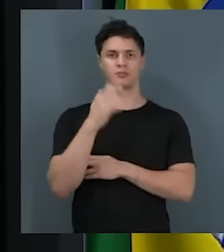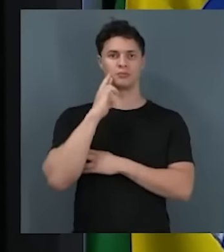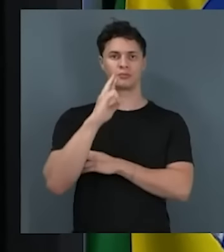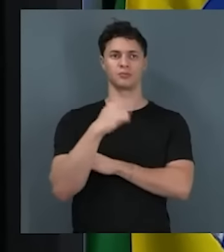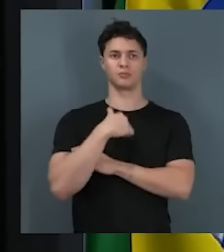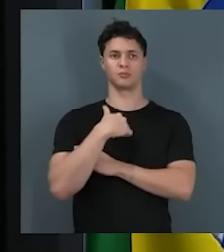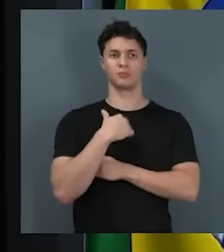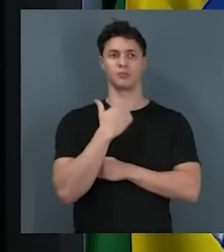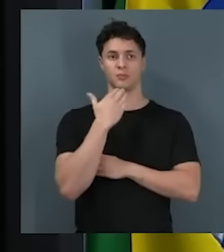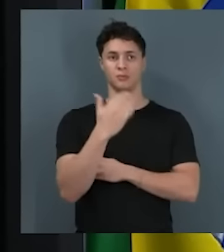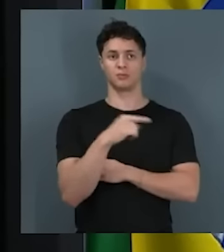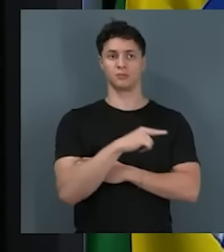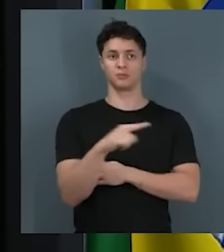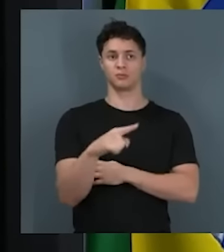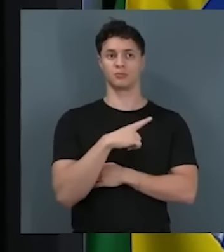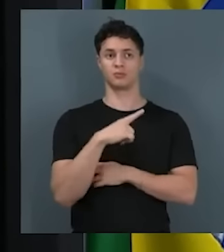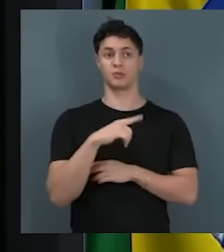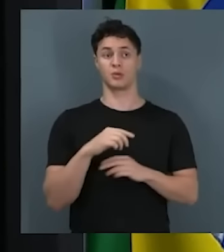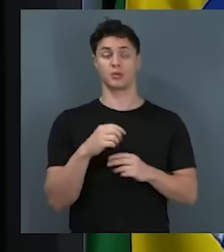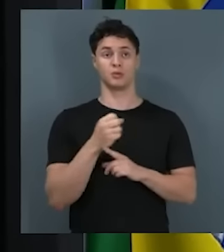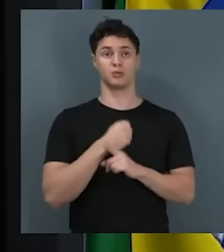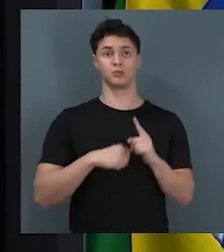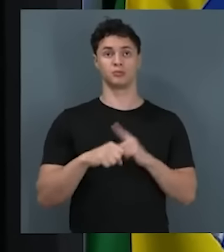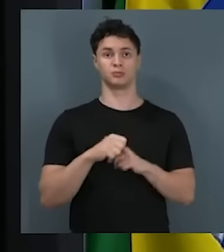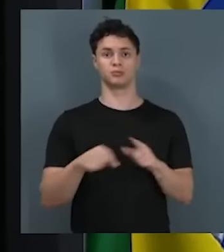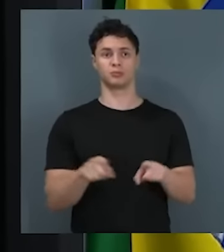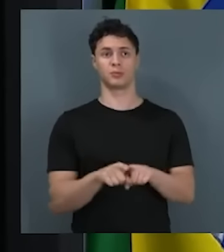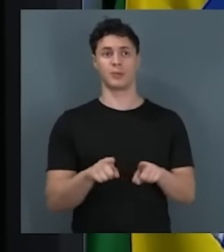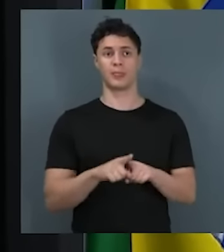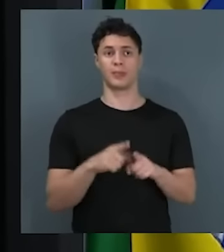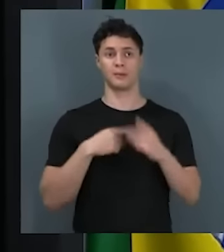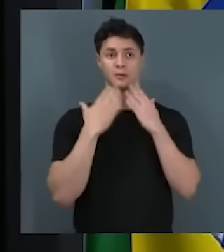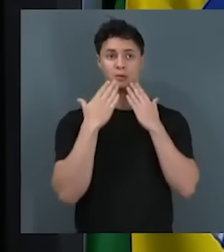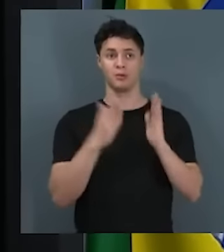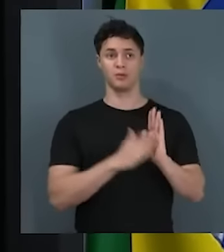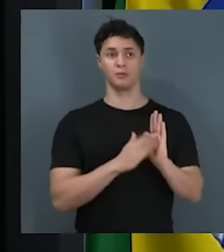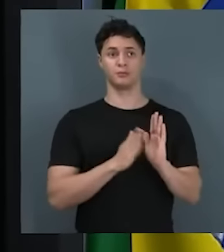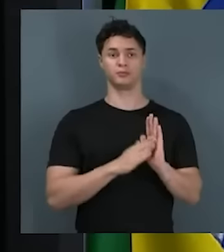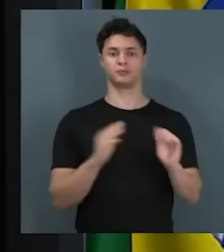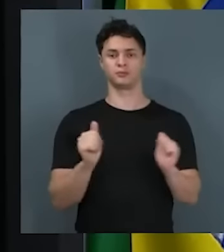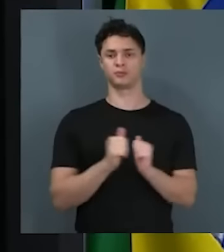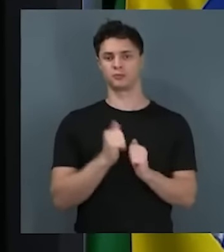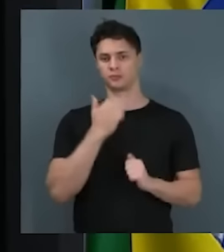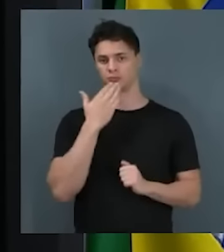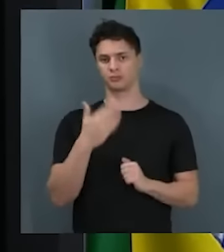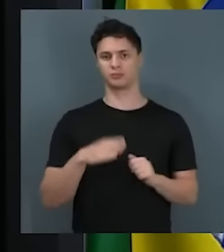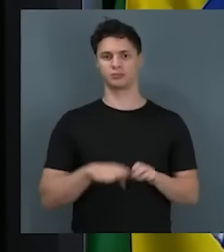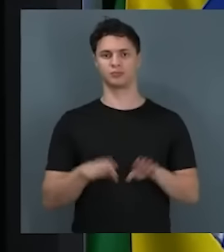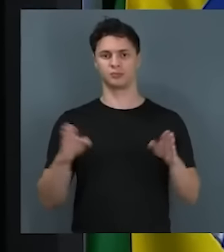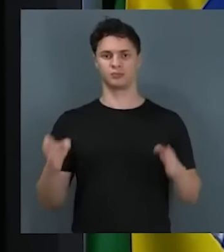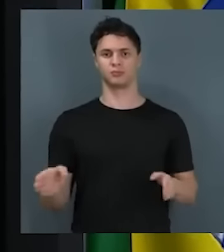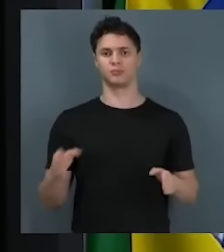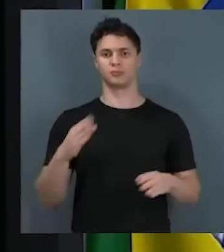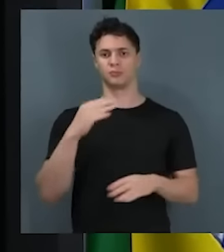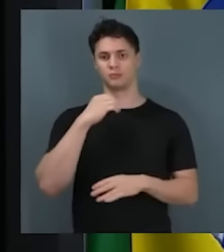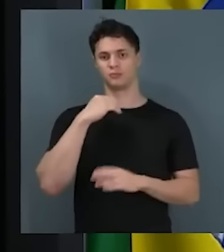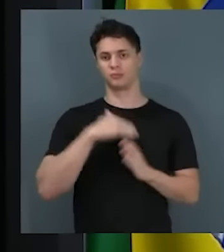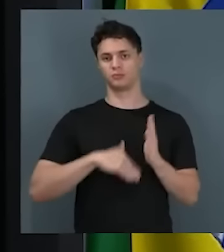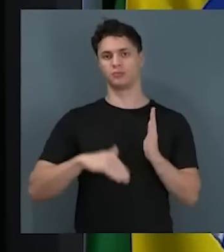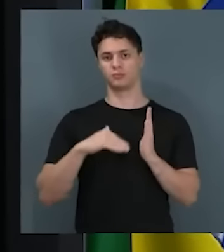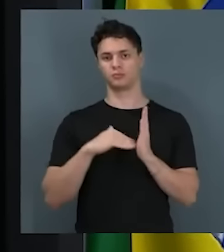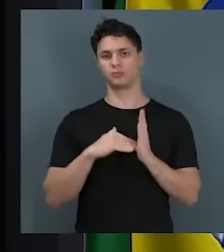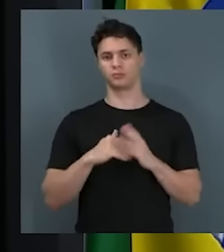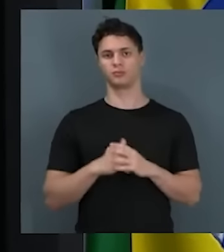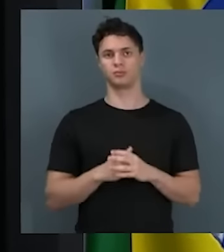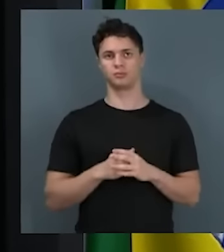eu submeto a casa, a sociedade, a presente proposição e peço à mesa do Senado, na